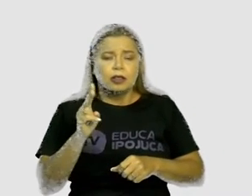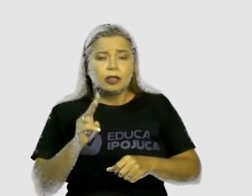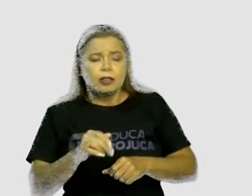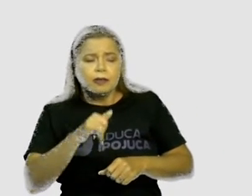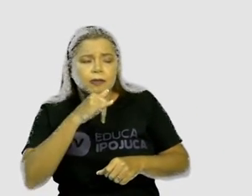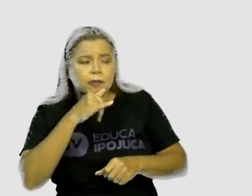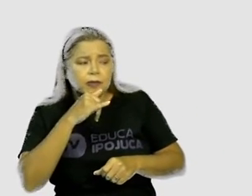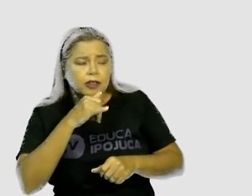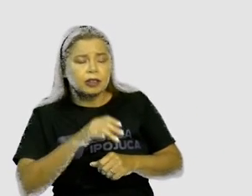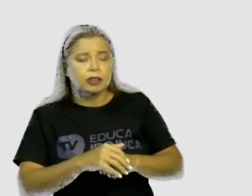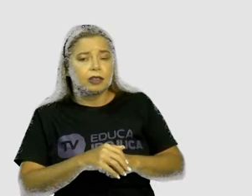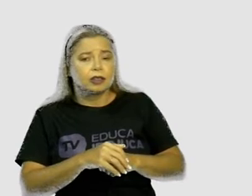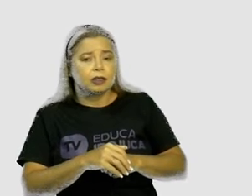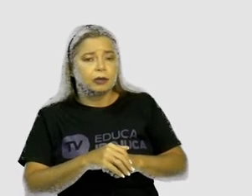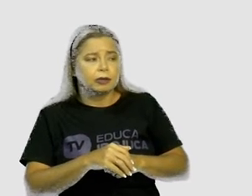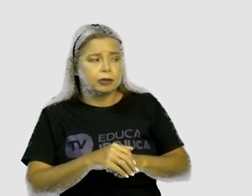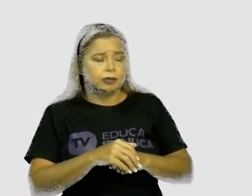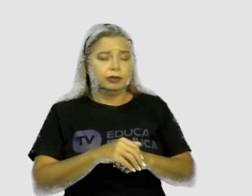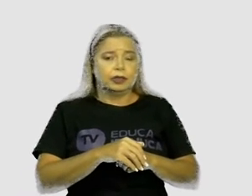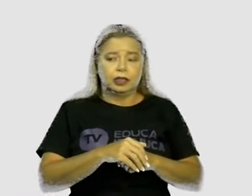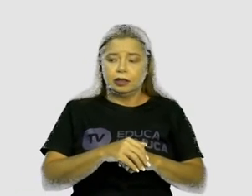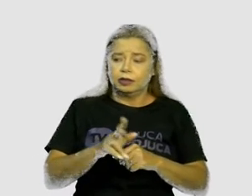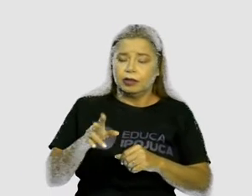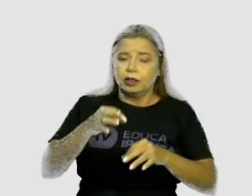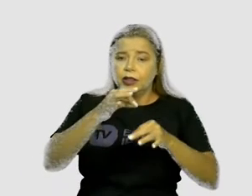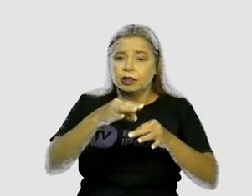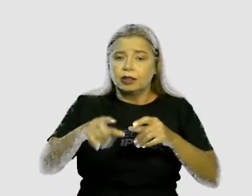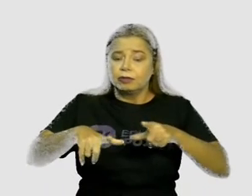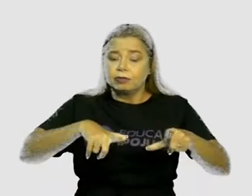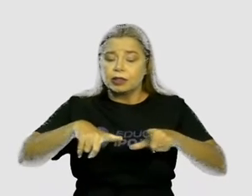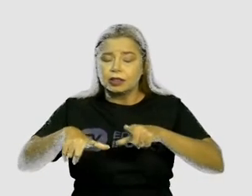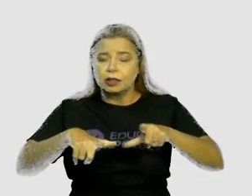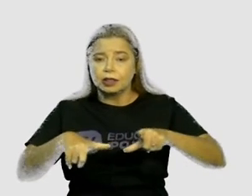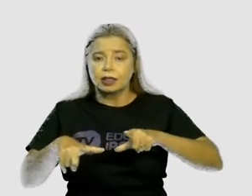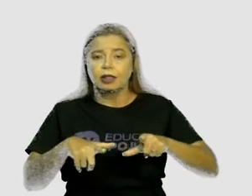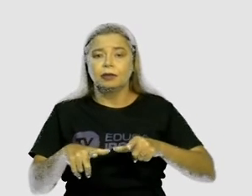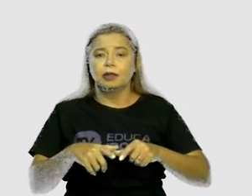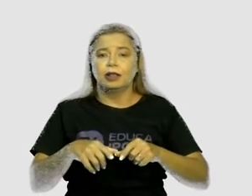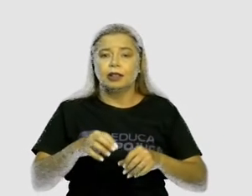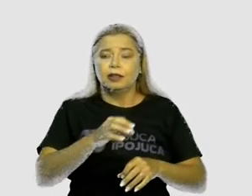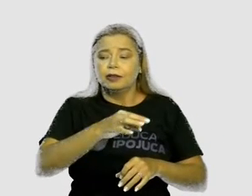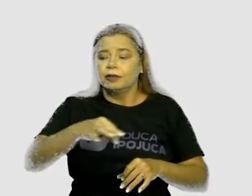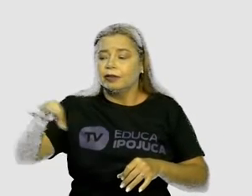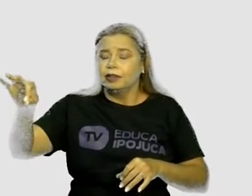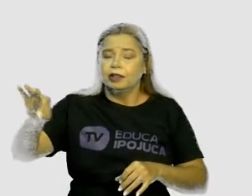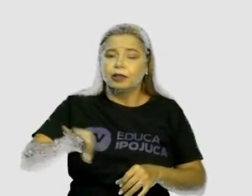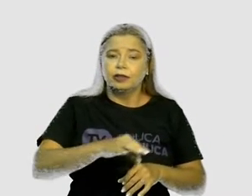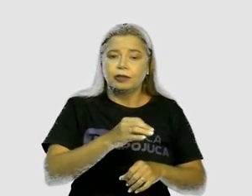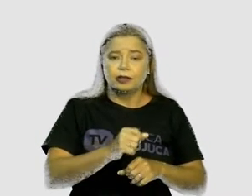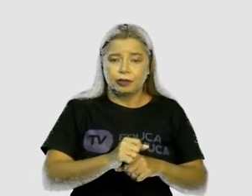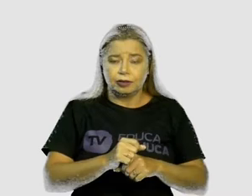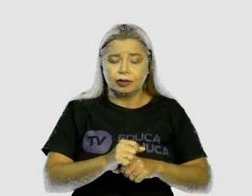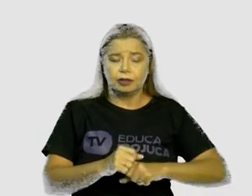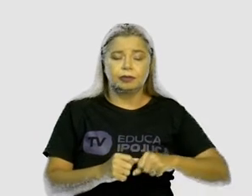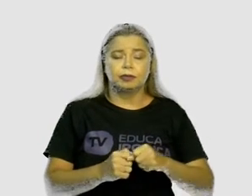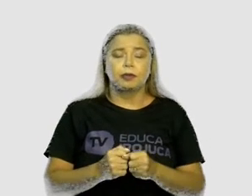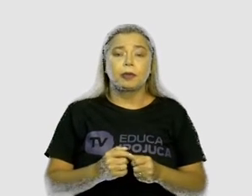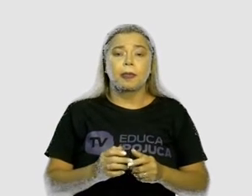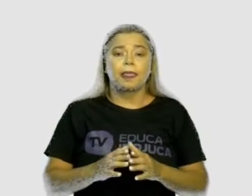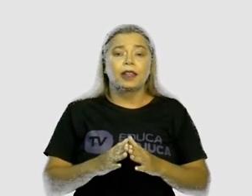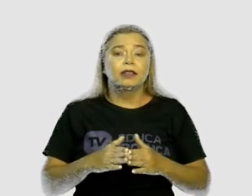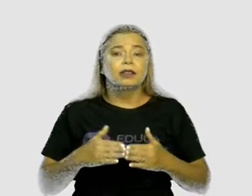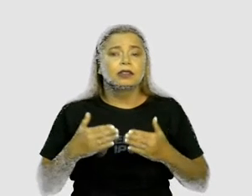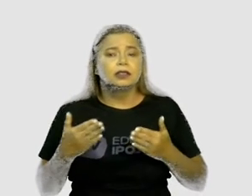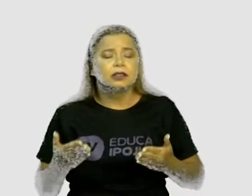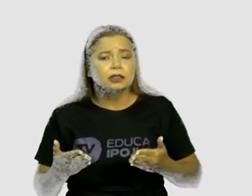vai e vem e não mexe com mais ninguém se ninguém mexer com ela. Por isso, com a chegada daquele grande